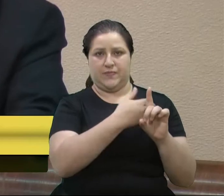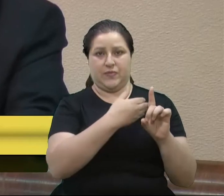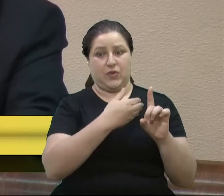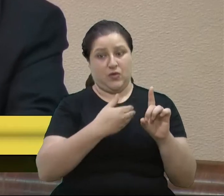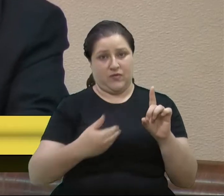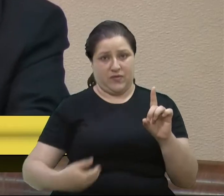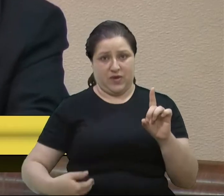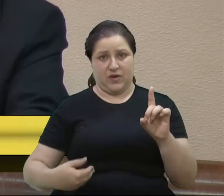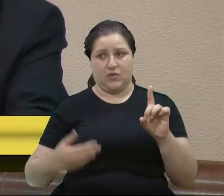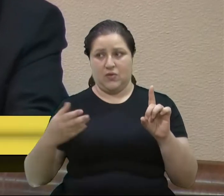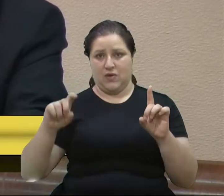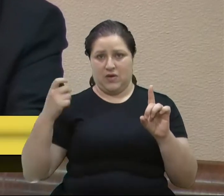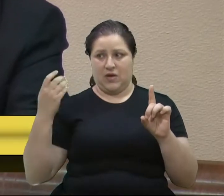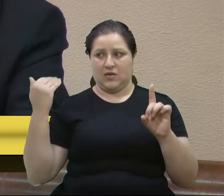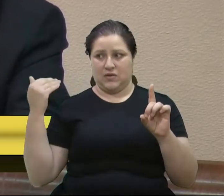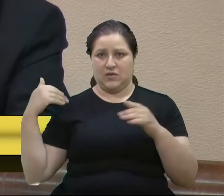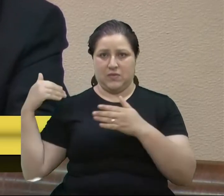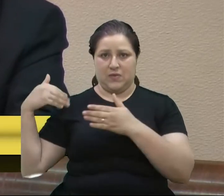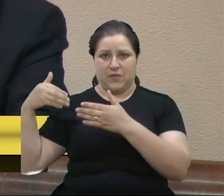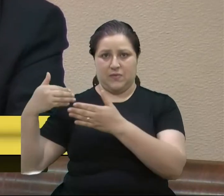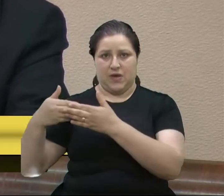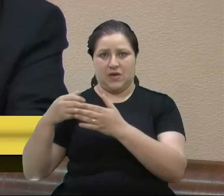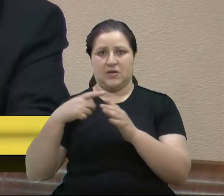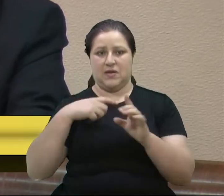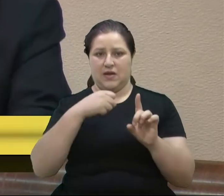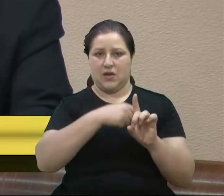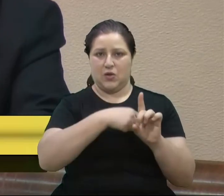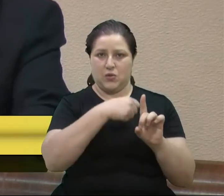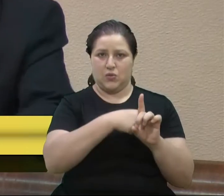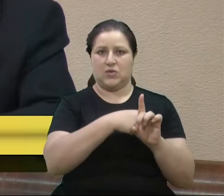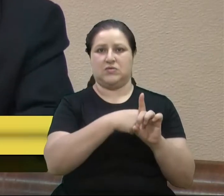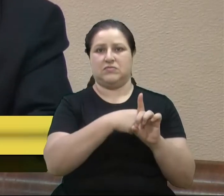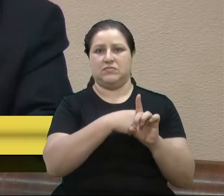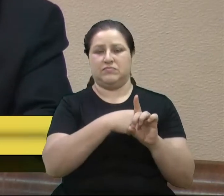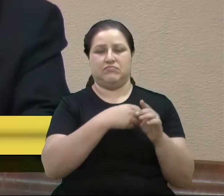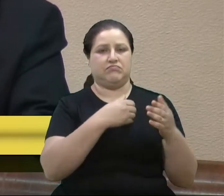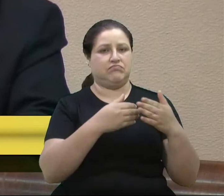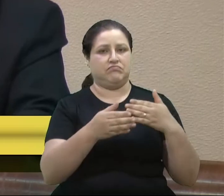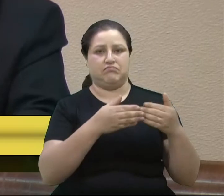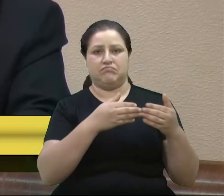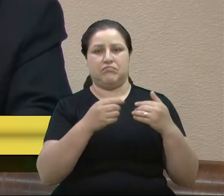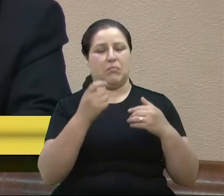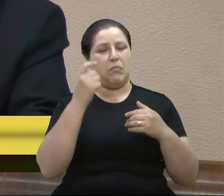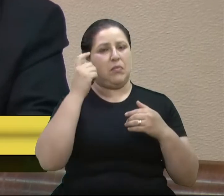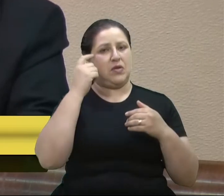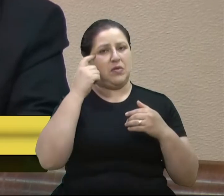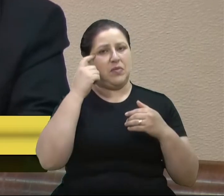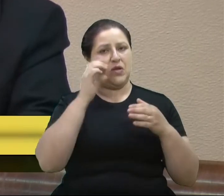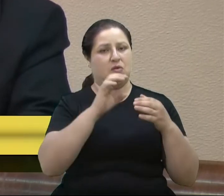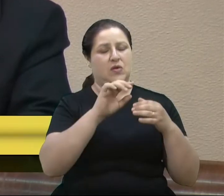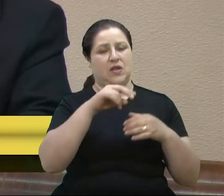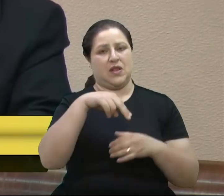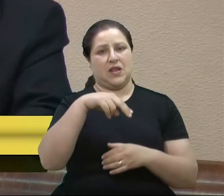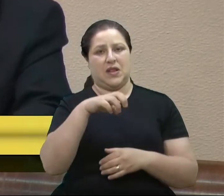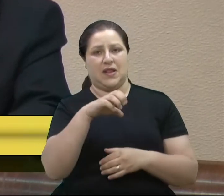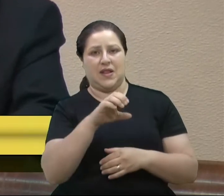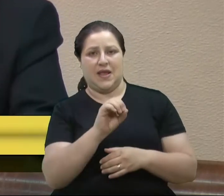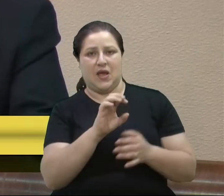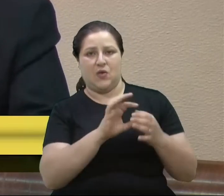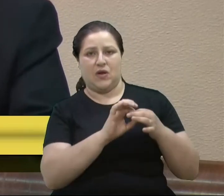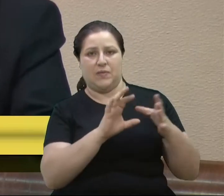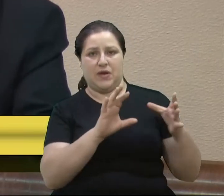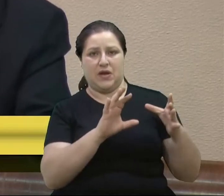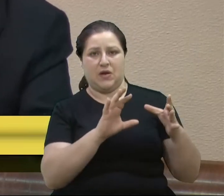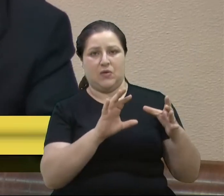que passaram nos últimos anos, onde, independentemente do pensamento neoliberal, não poderia